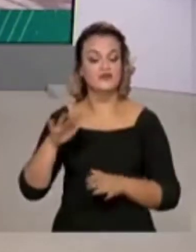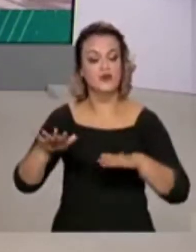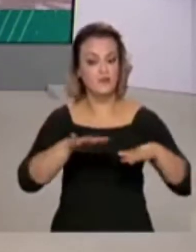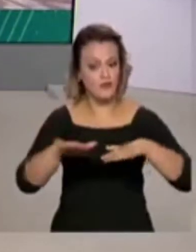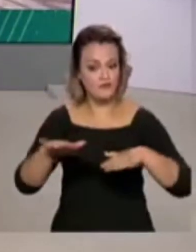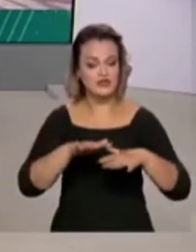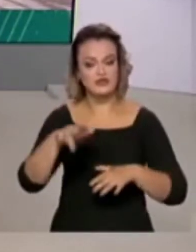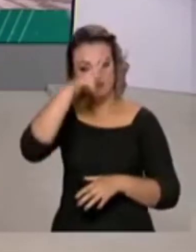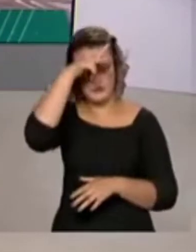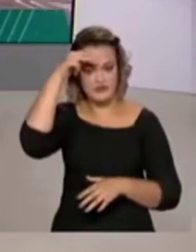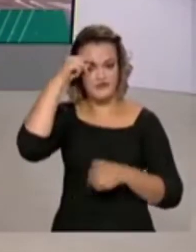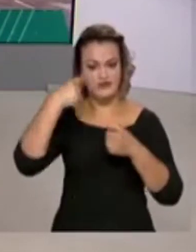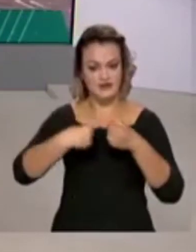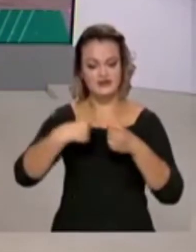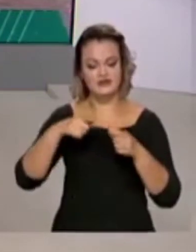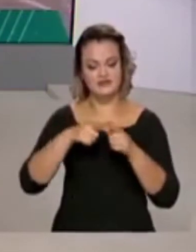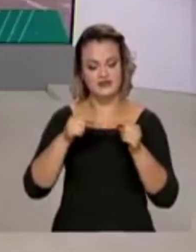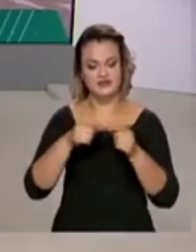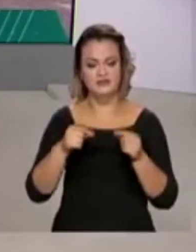Prefeitos aqui em Brasília.